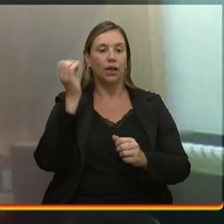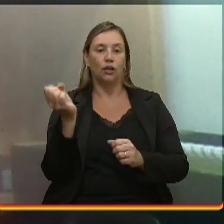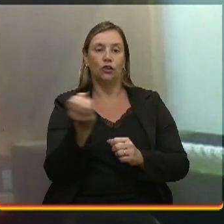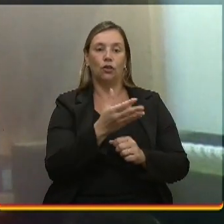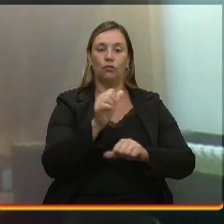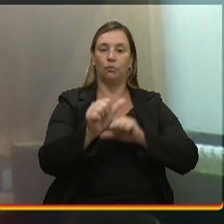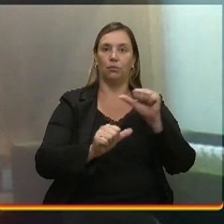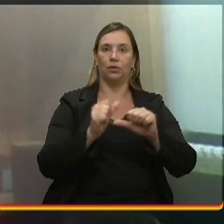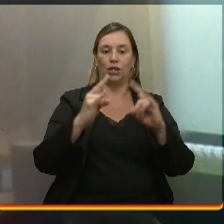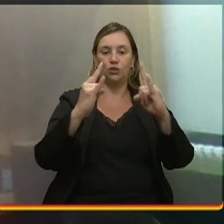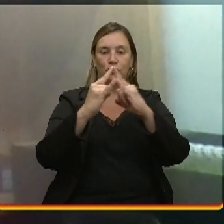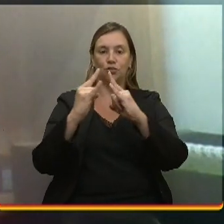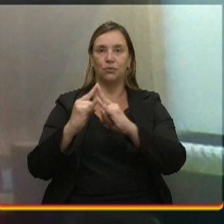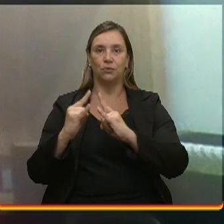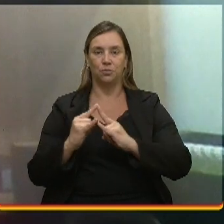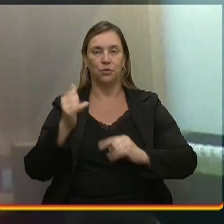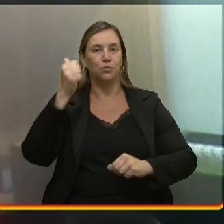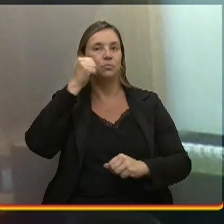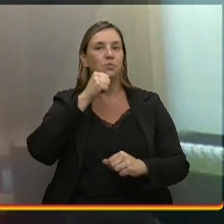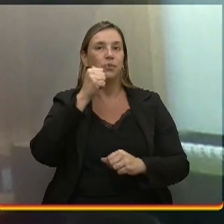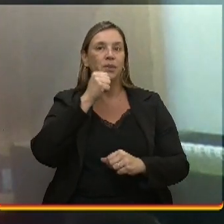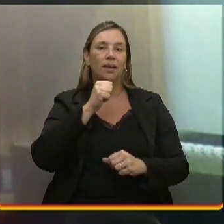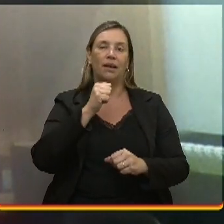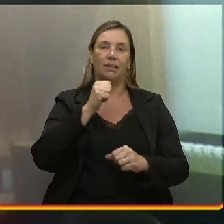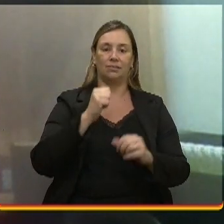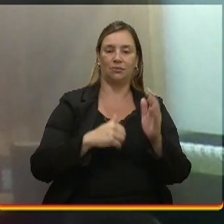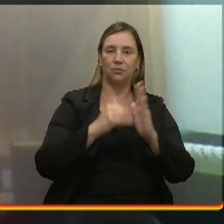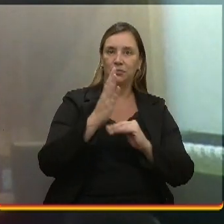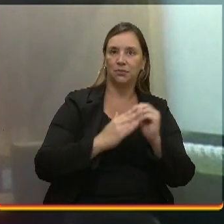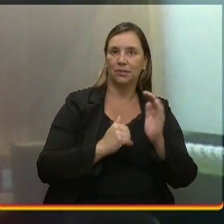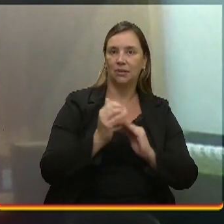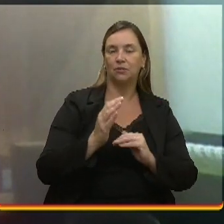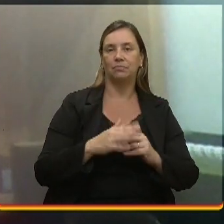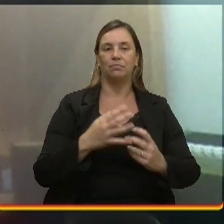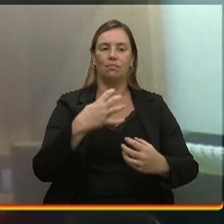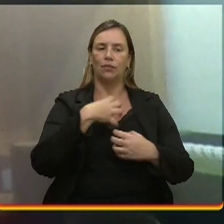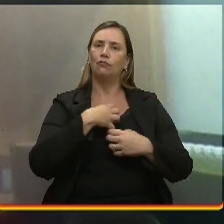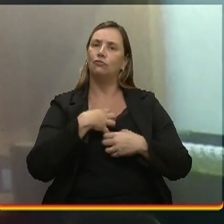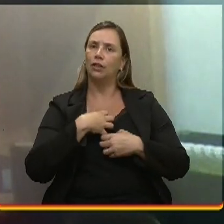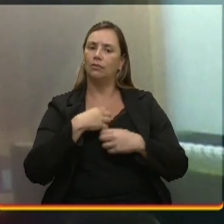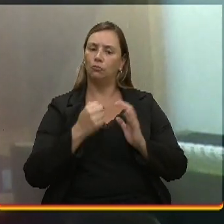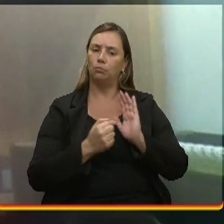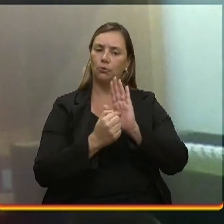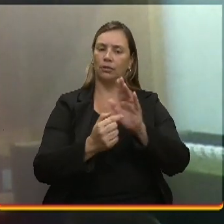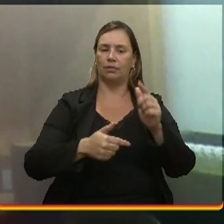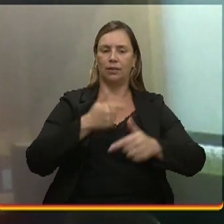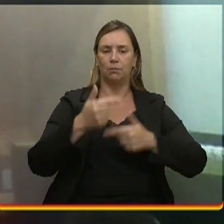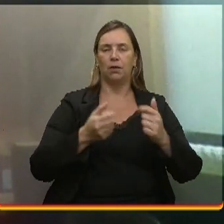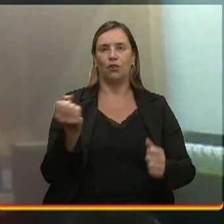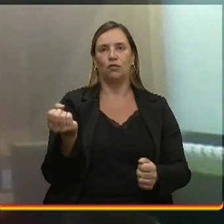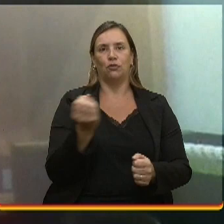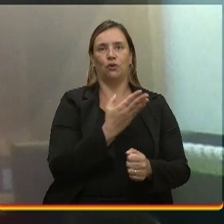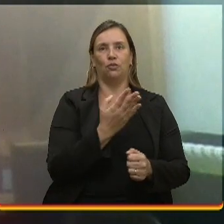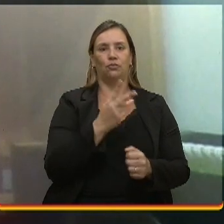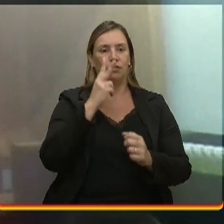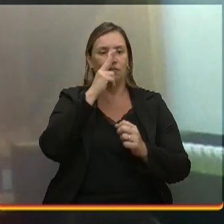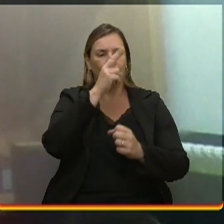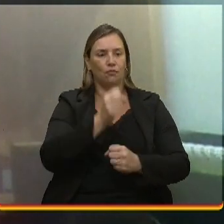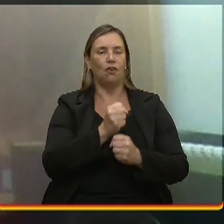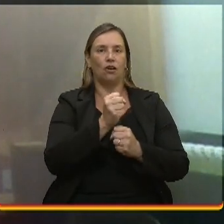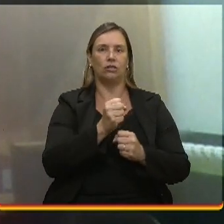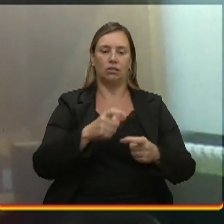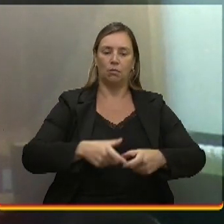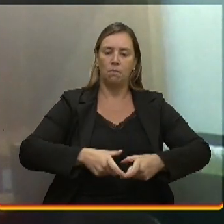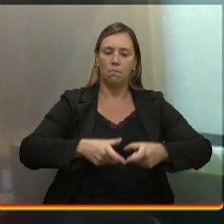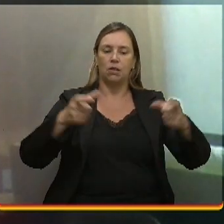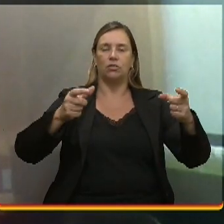Instituto da Mulher em Construção, que é uma forma de trazer um trabalho novo, com mais vigor. Nós estamos expandindo para